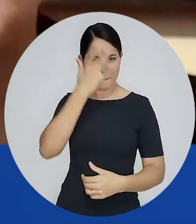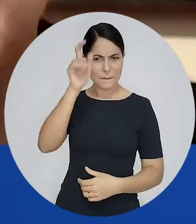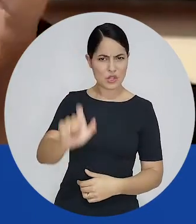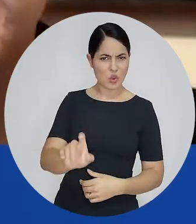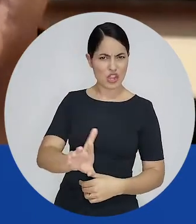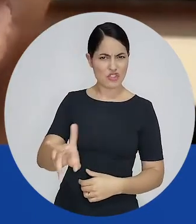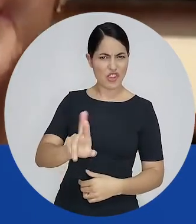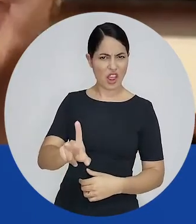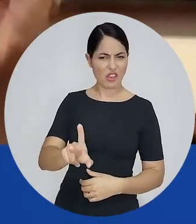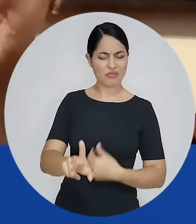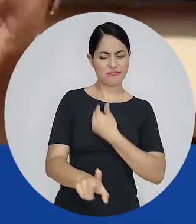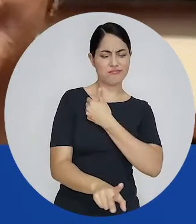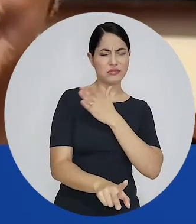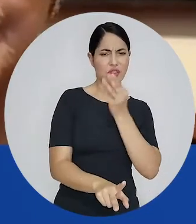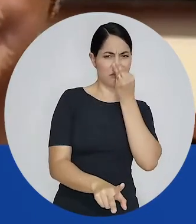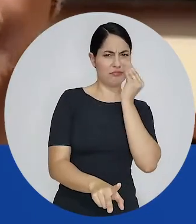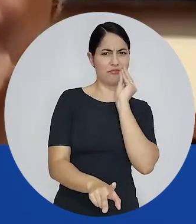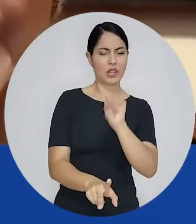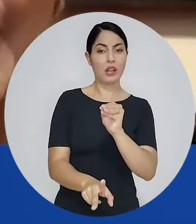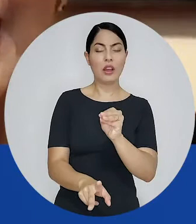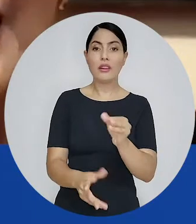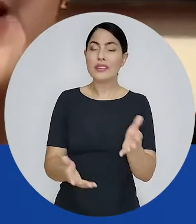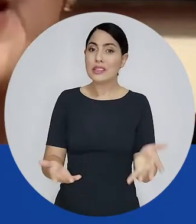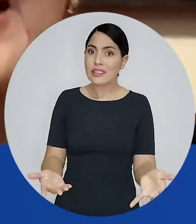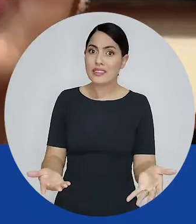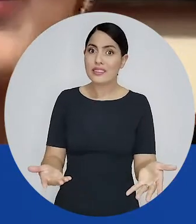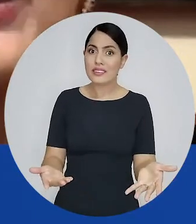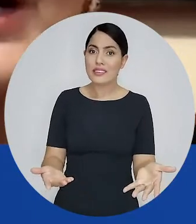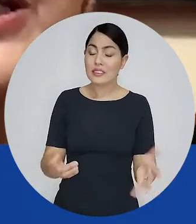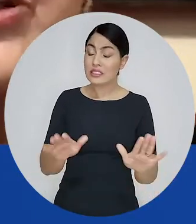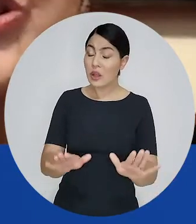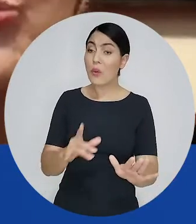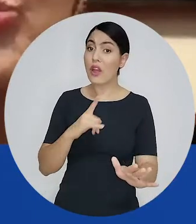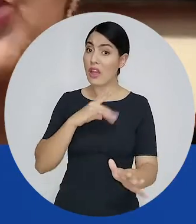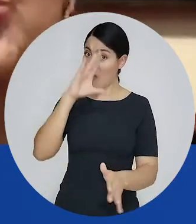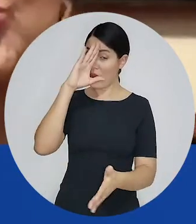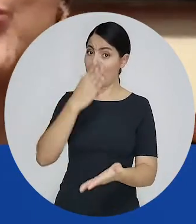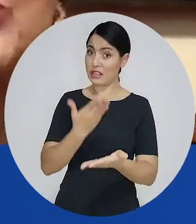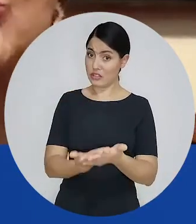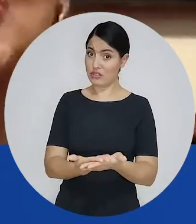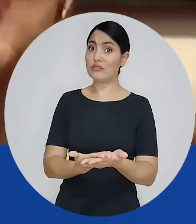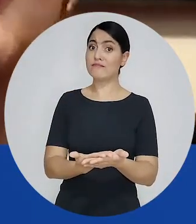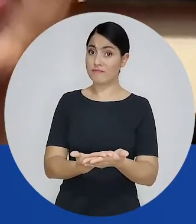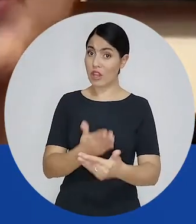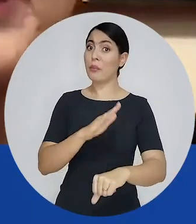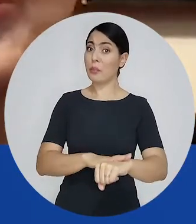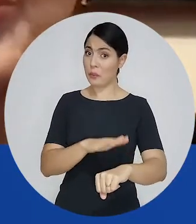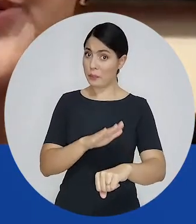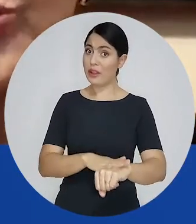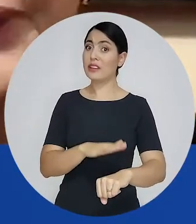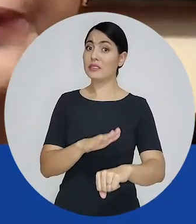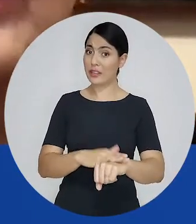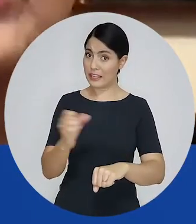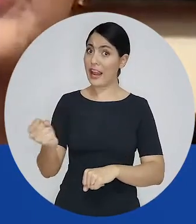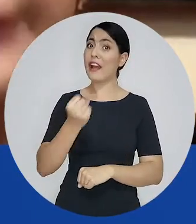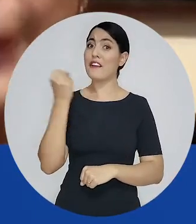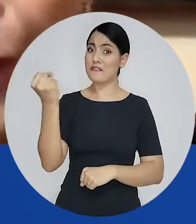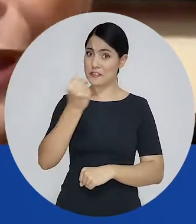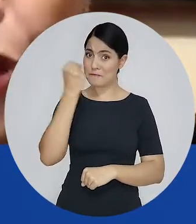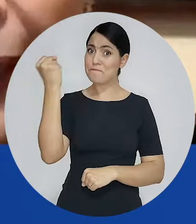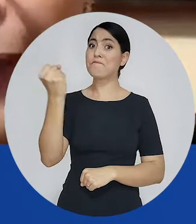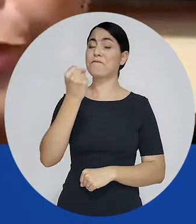desprezo pelo diferente. E eu acredito que tudo isso conforma uma situação